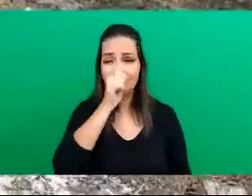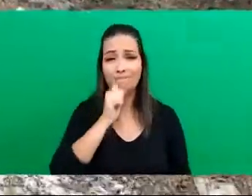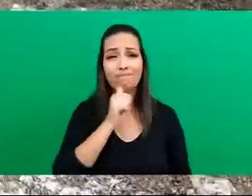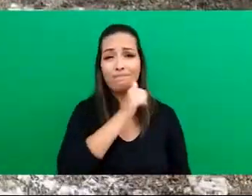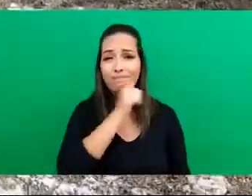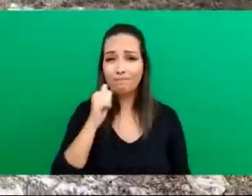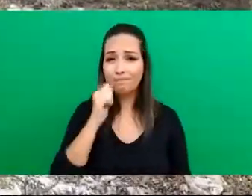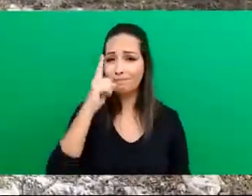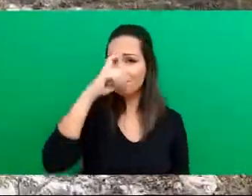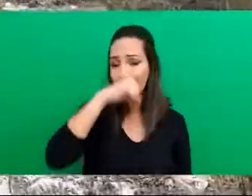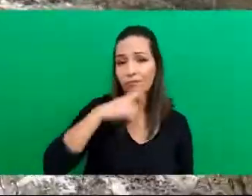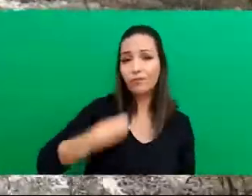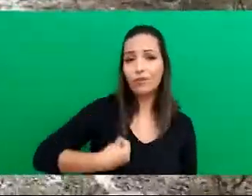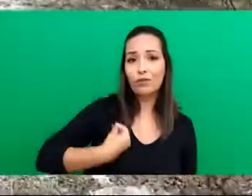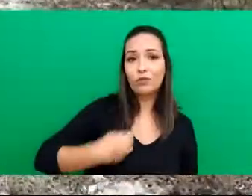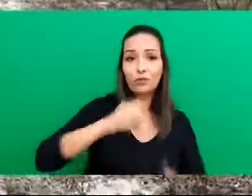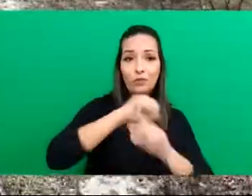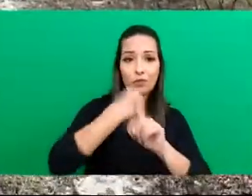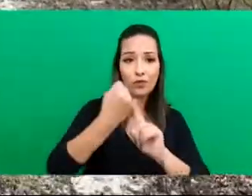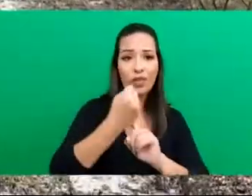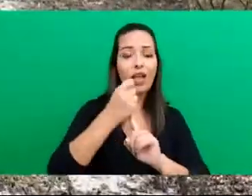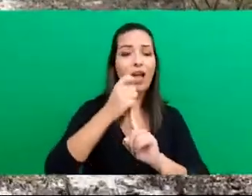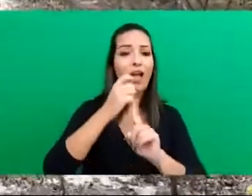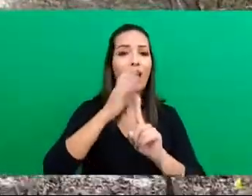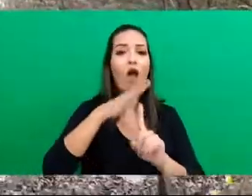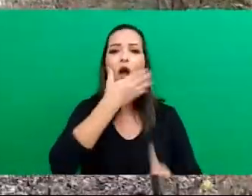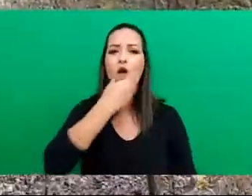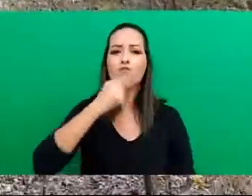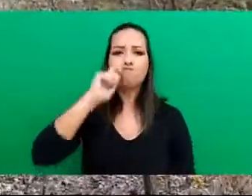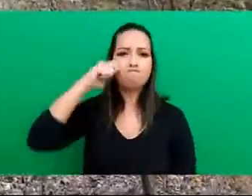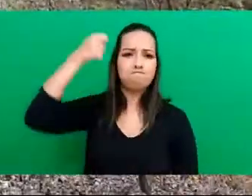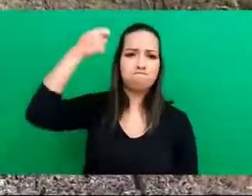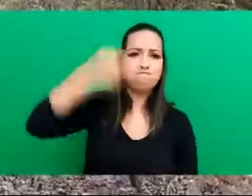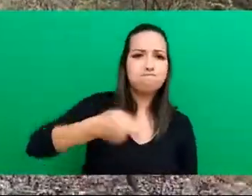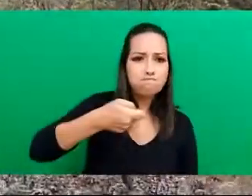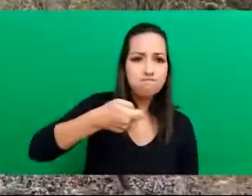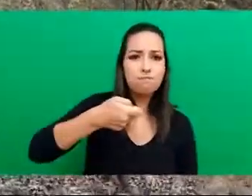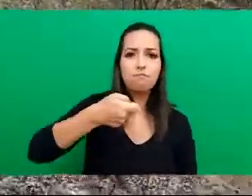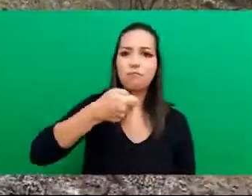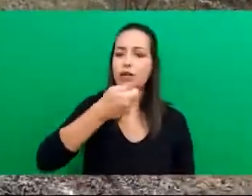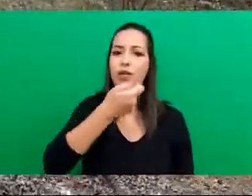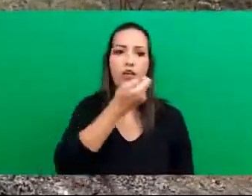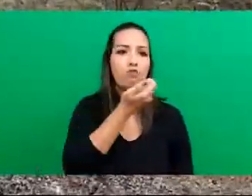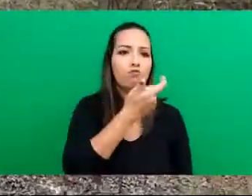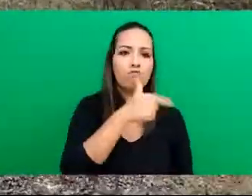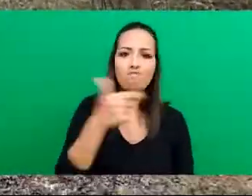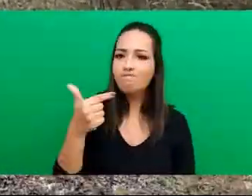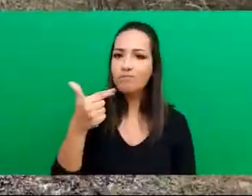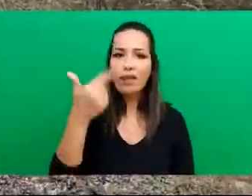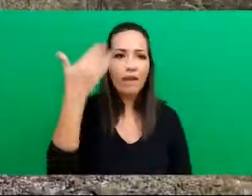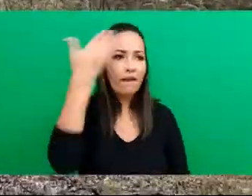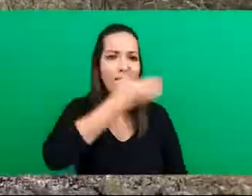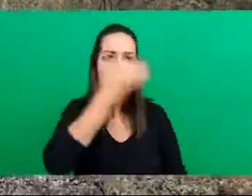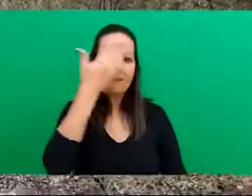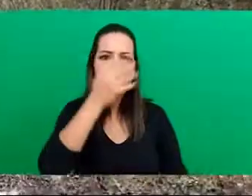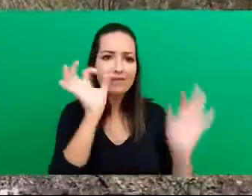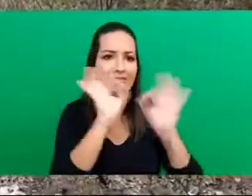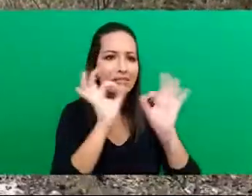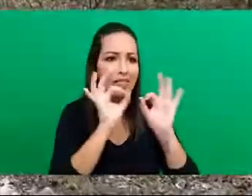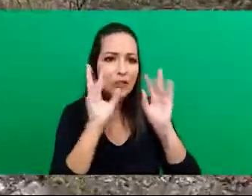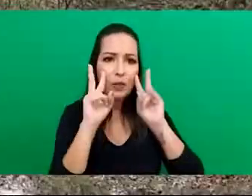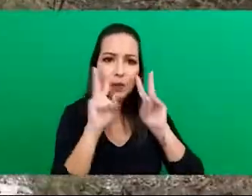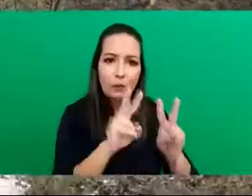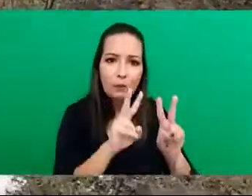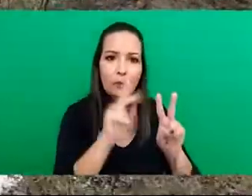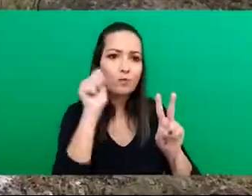sobreviver nessa sociedade, uma sociedade machista que invisibiliza as mulheres, principalmente